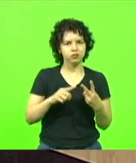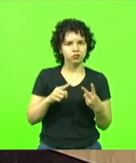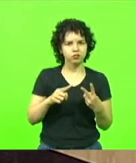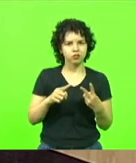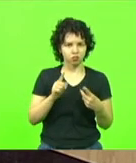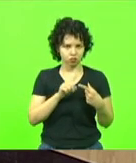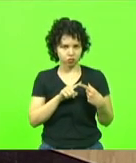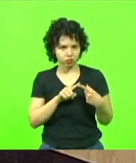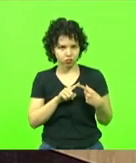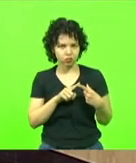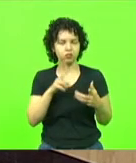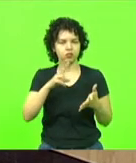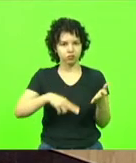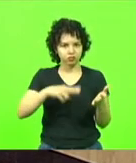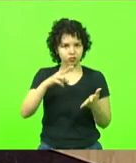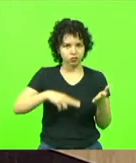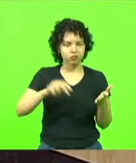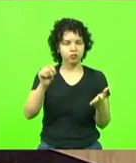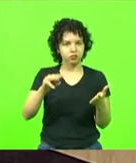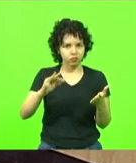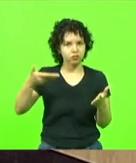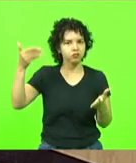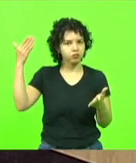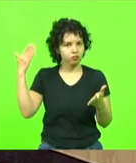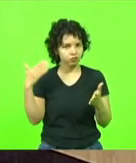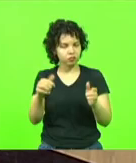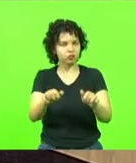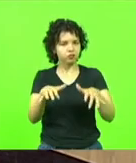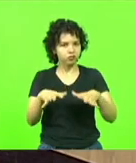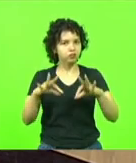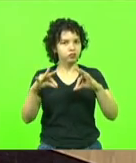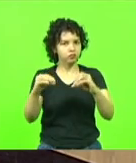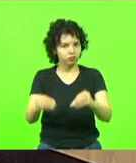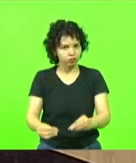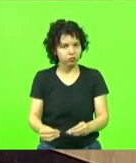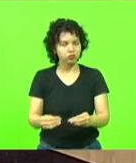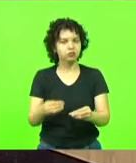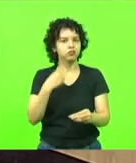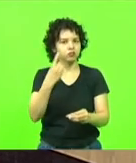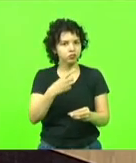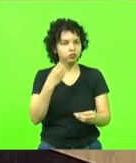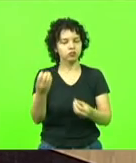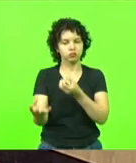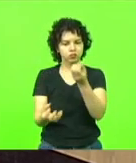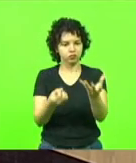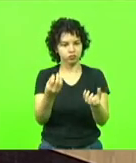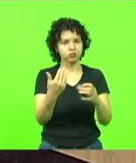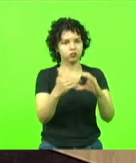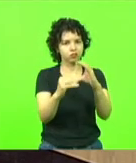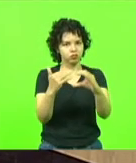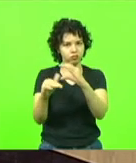é uma só? Então a leitura da ata da sessão anterior que todos os deputados já receberam em seus e-mails.